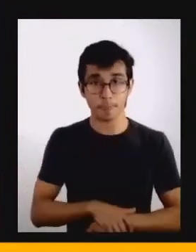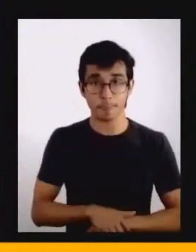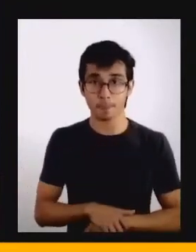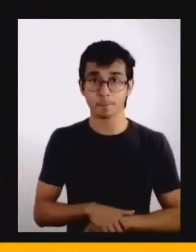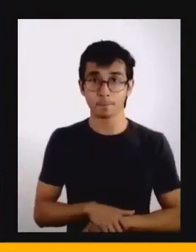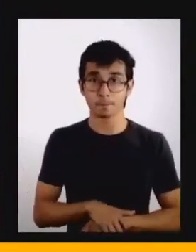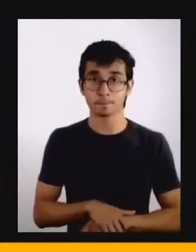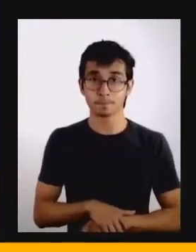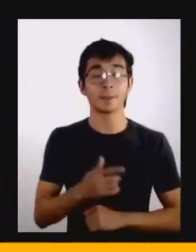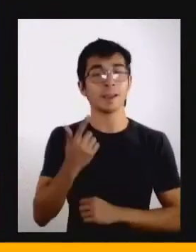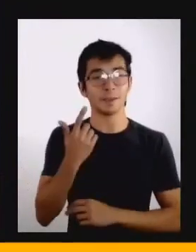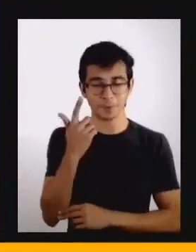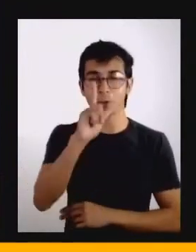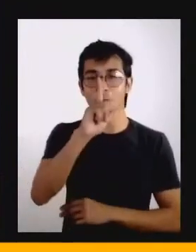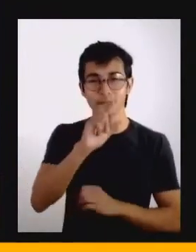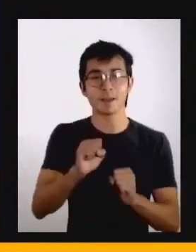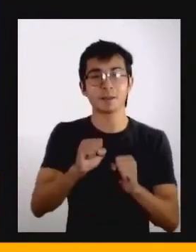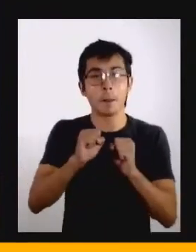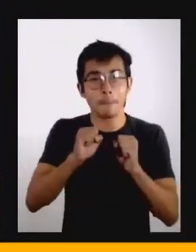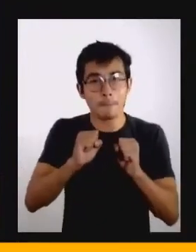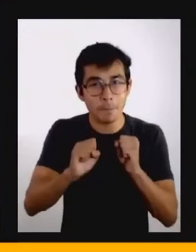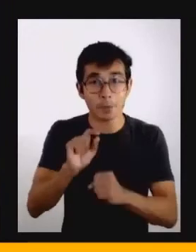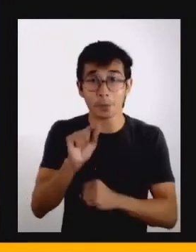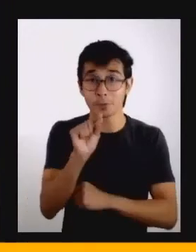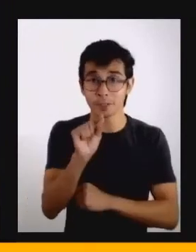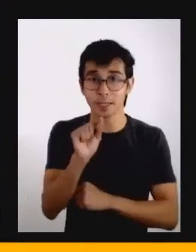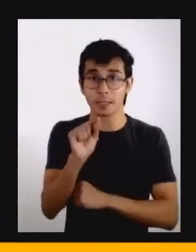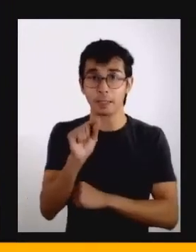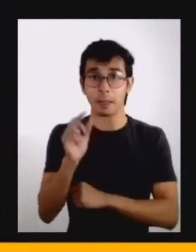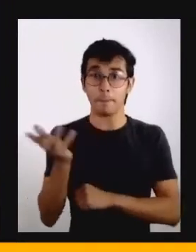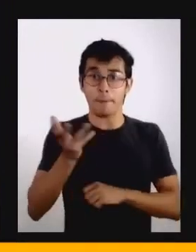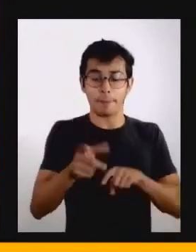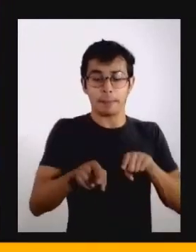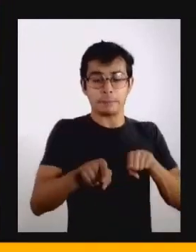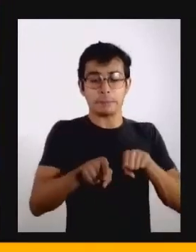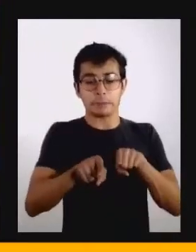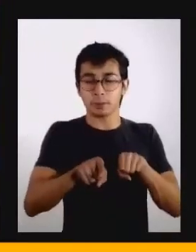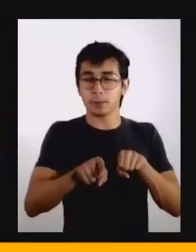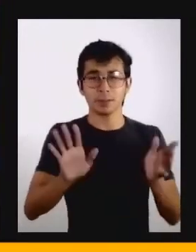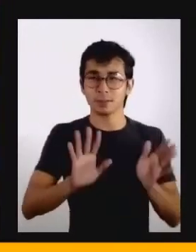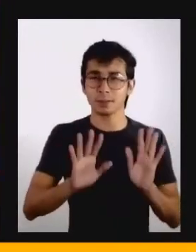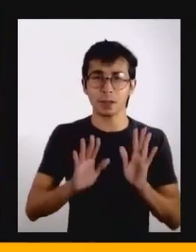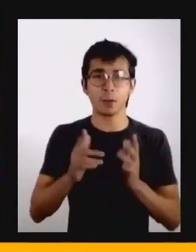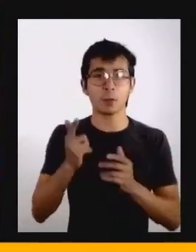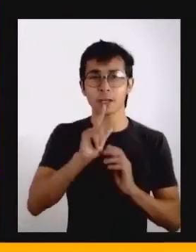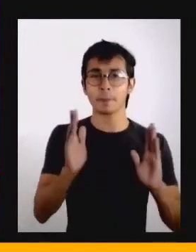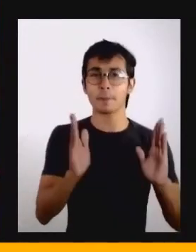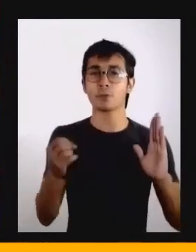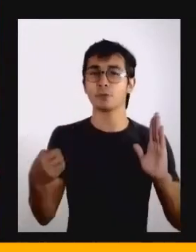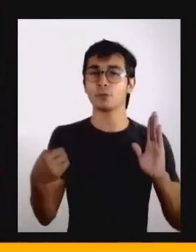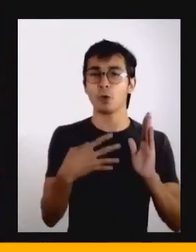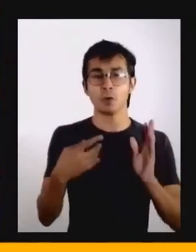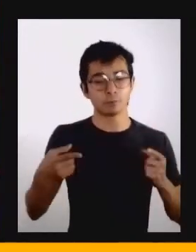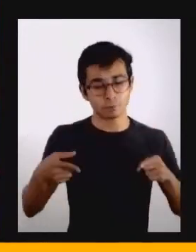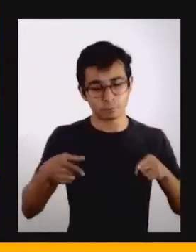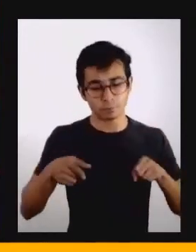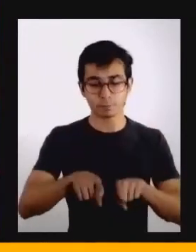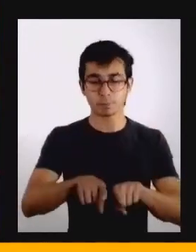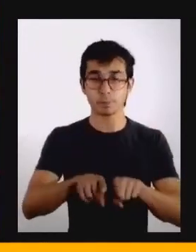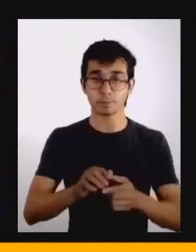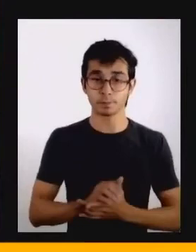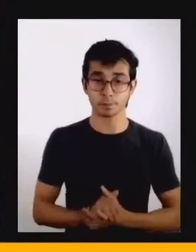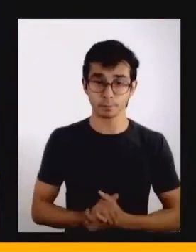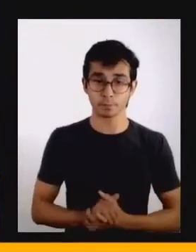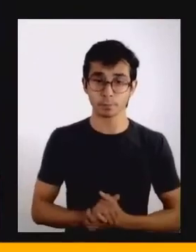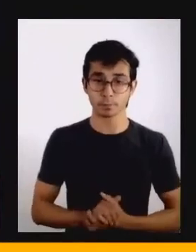é que a gente pode sair desse sistema único e construir essa próxima era. a gente entende que esses time sets são